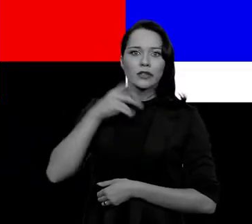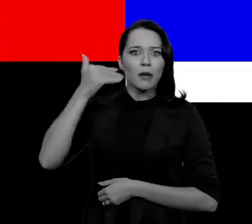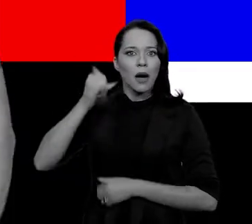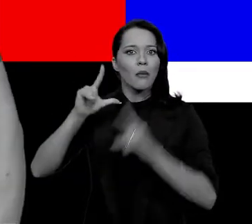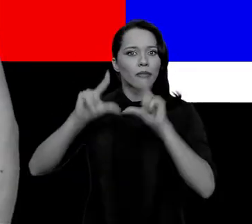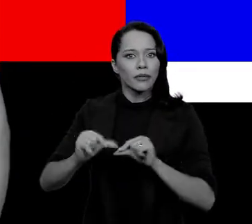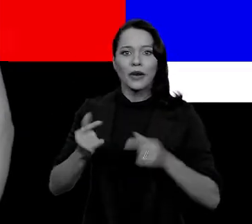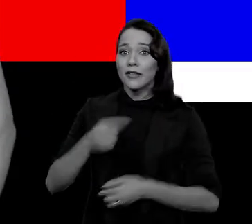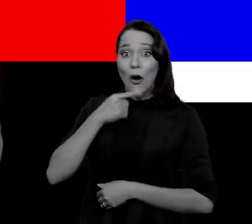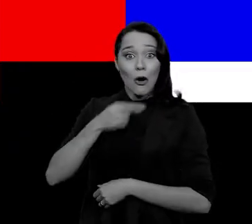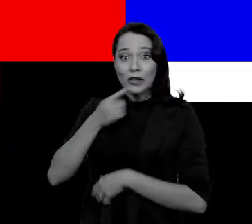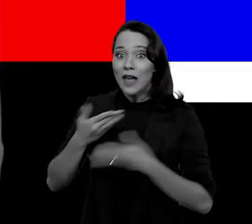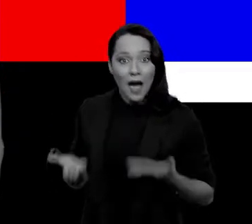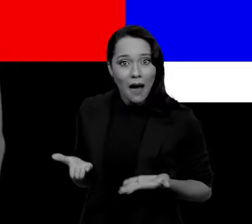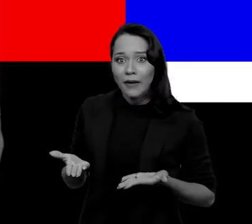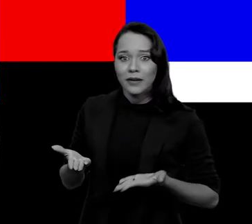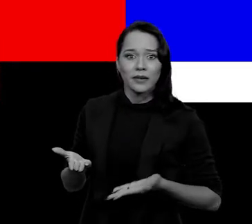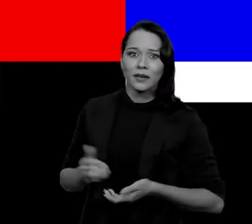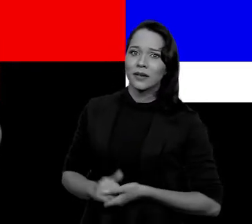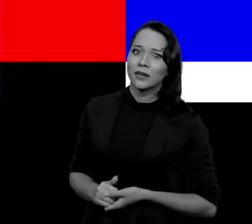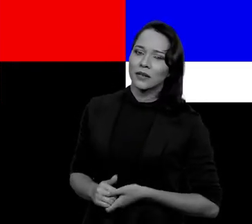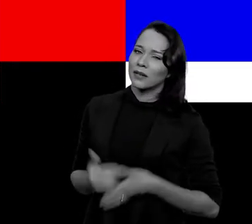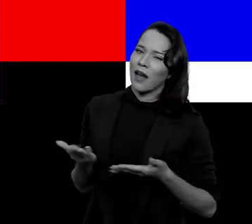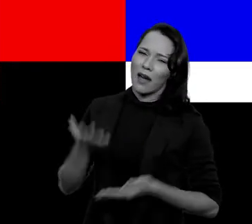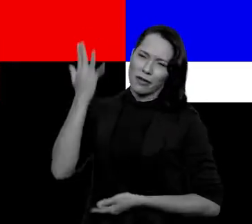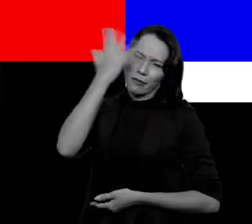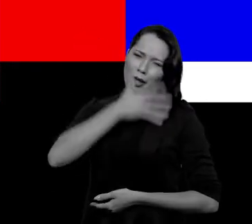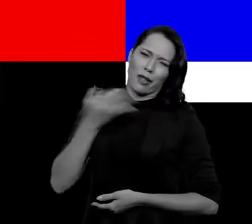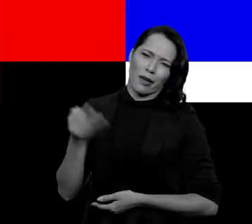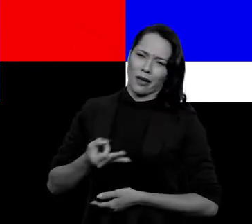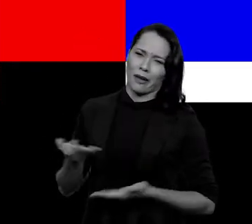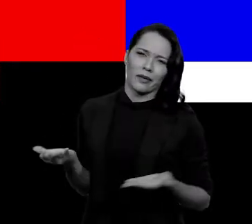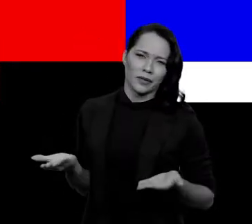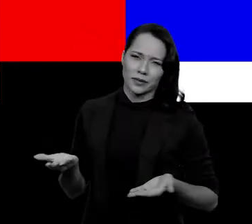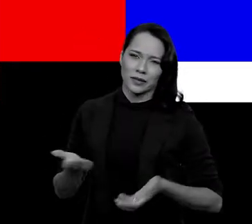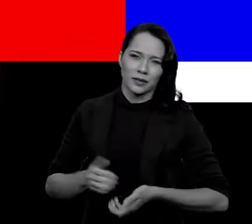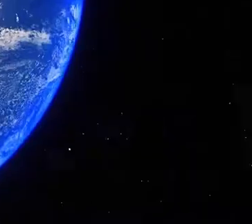consegue tirar o som, ele não consegue tirar o som. Que beleza!